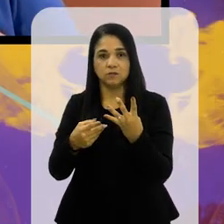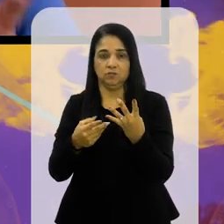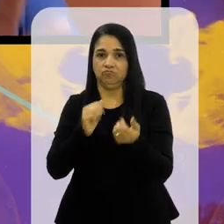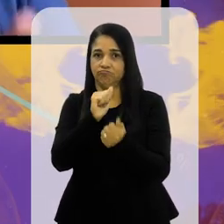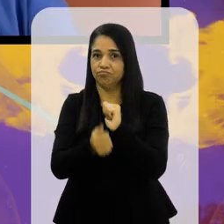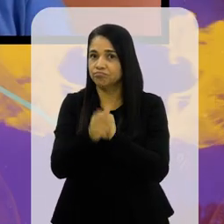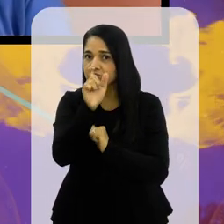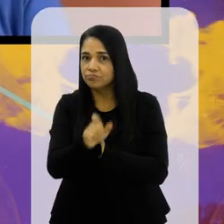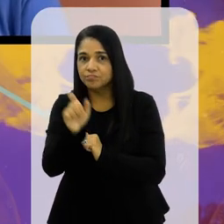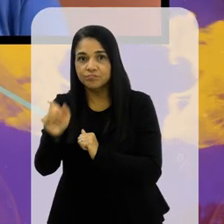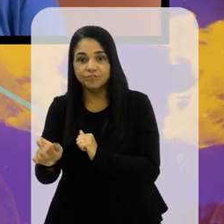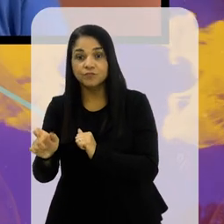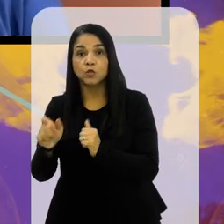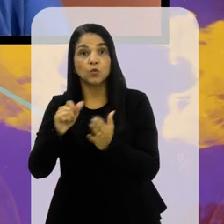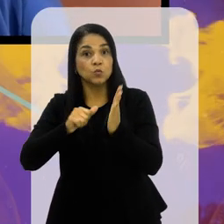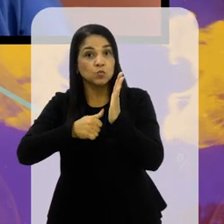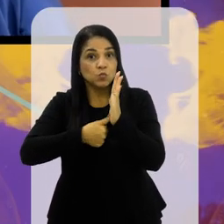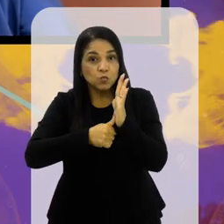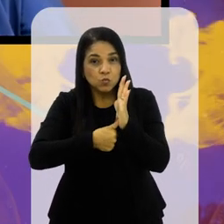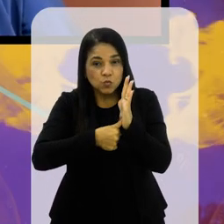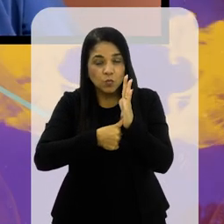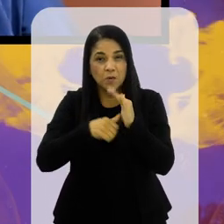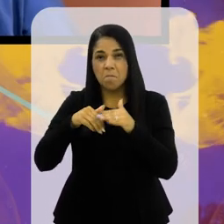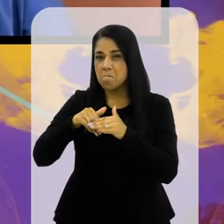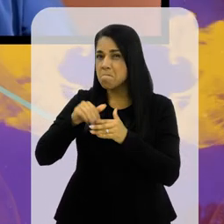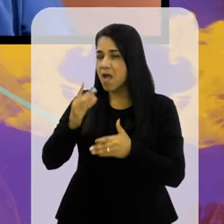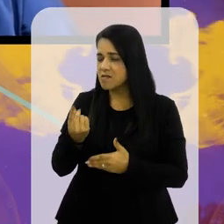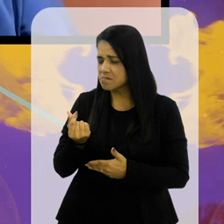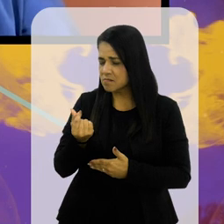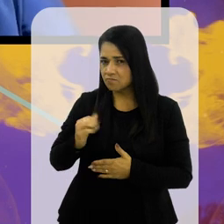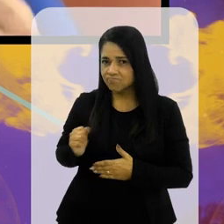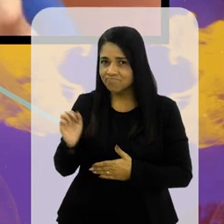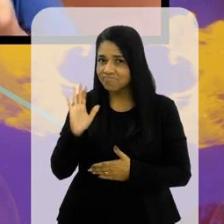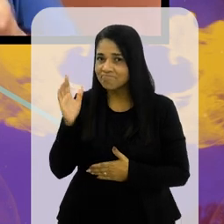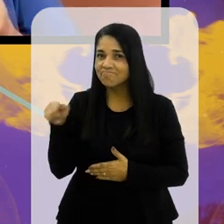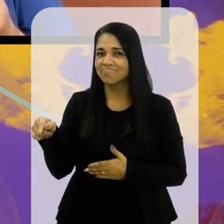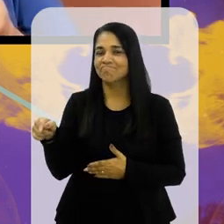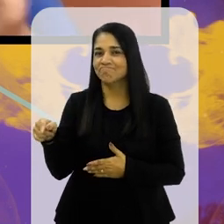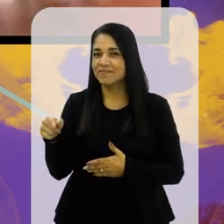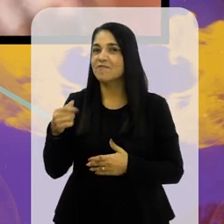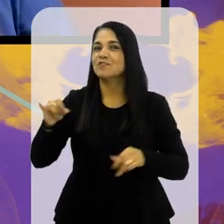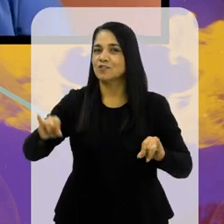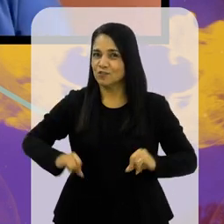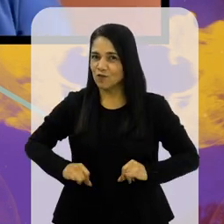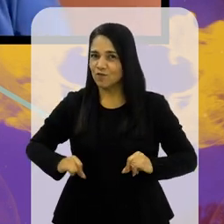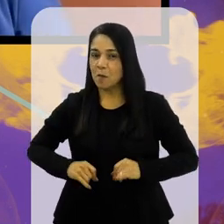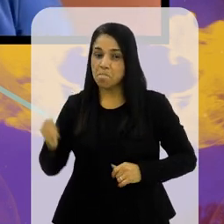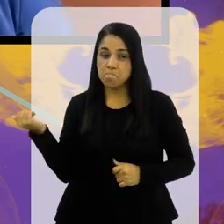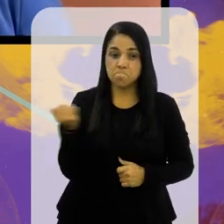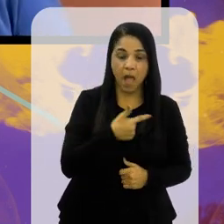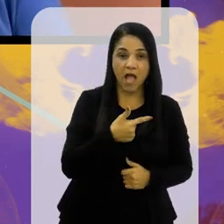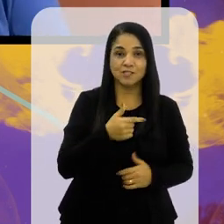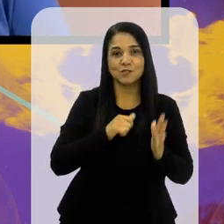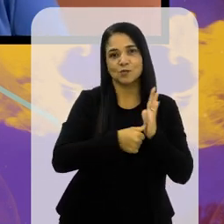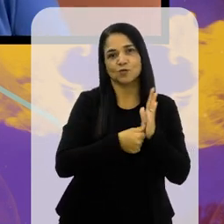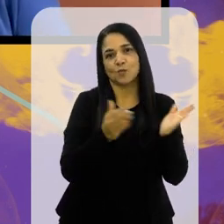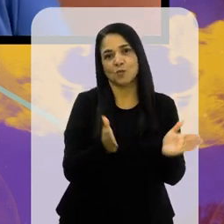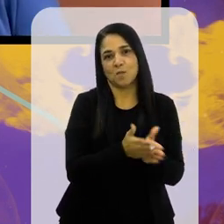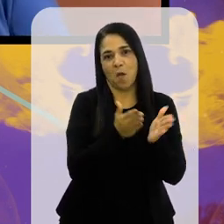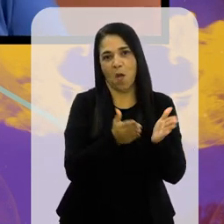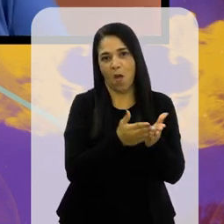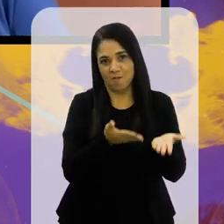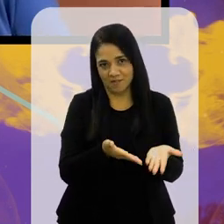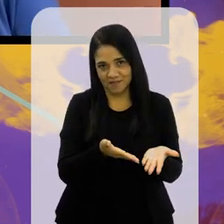Quatro jogadores. Então, os clubes mais ricos, eles vão sofrer mais do que os